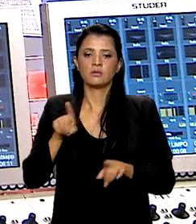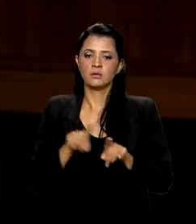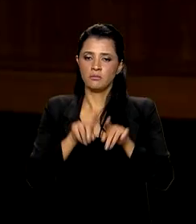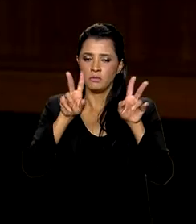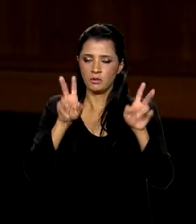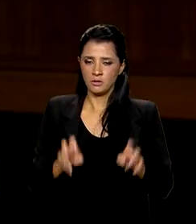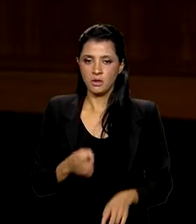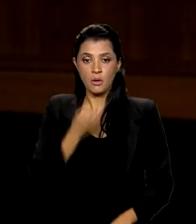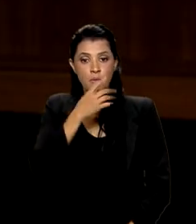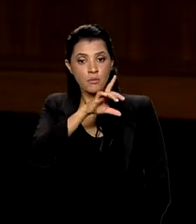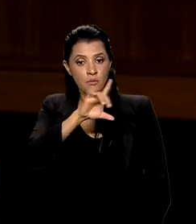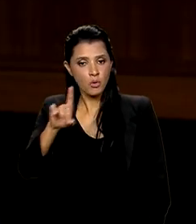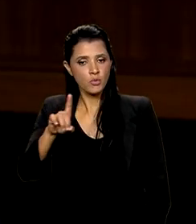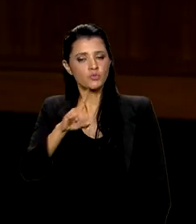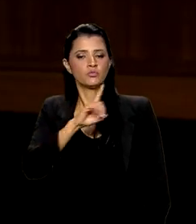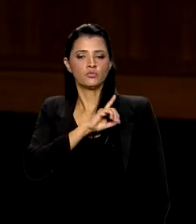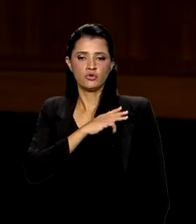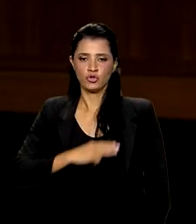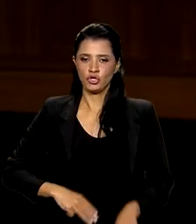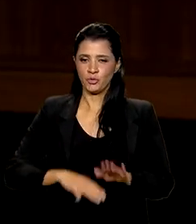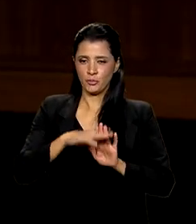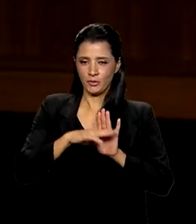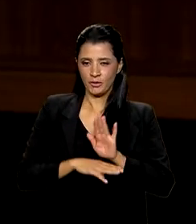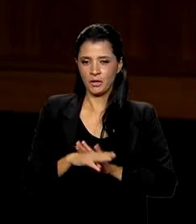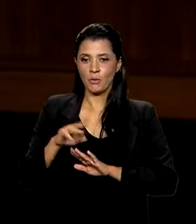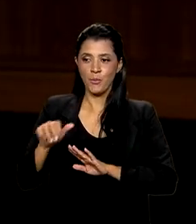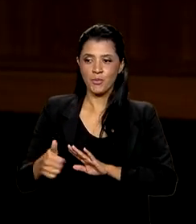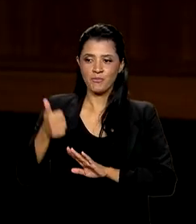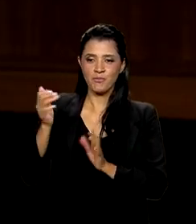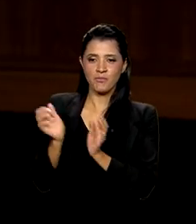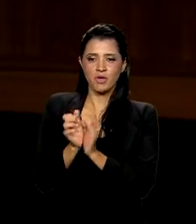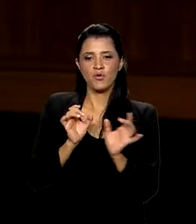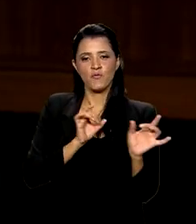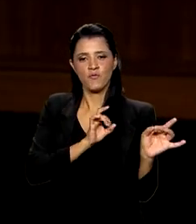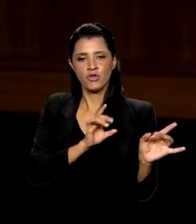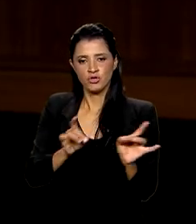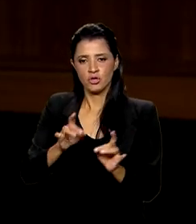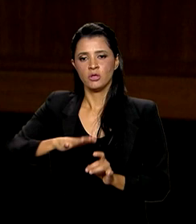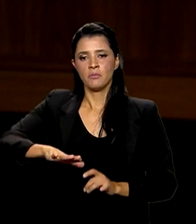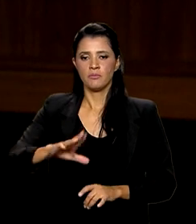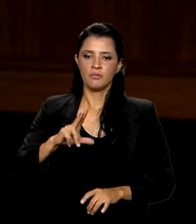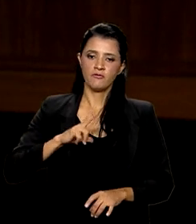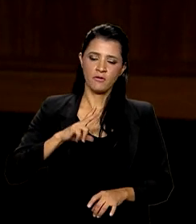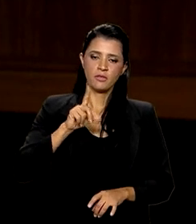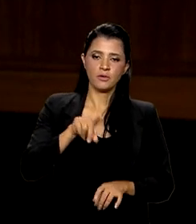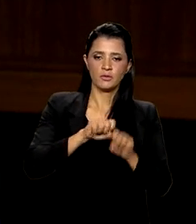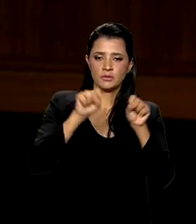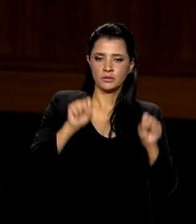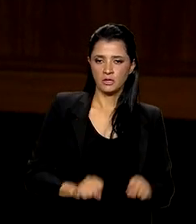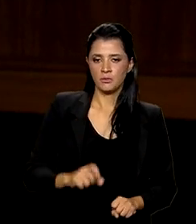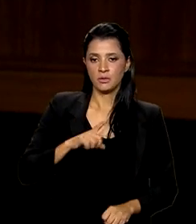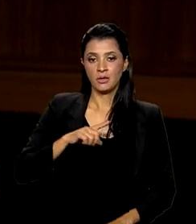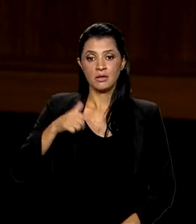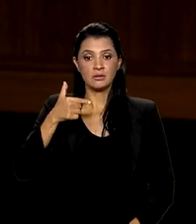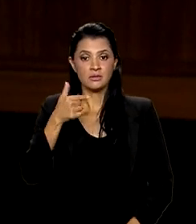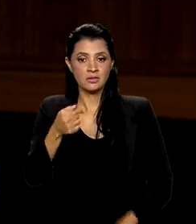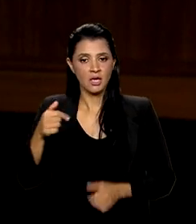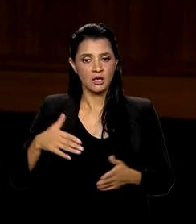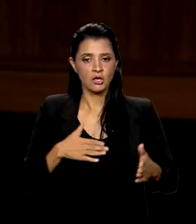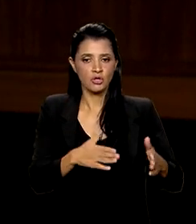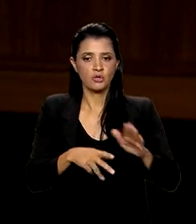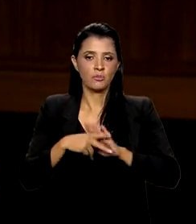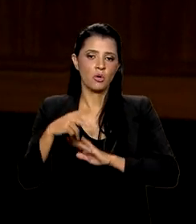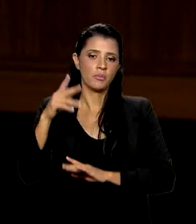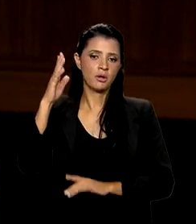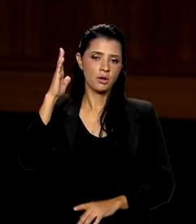ministro. O primeiro conjunto a ser vendido para a iniciativa privada será o sistema formado por sete trechos de rodovias no